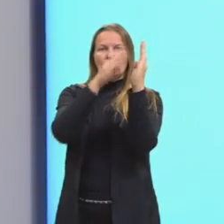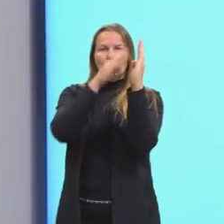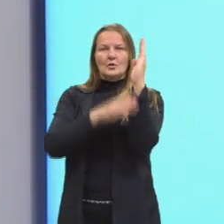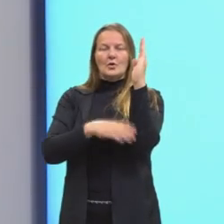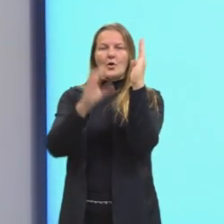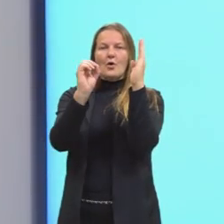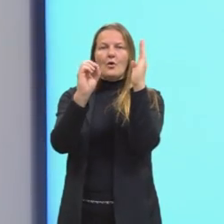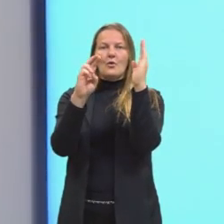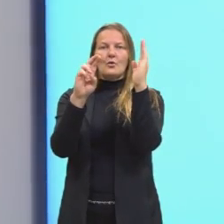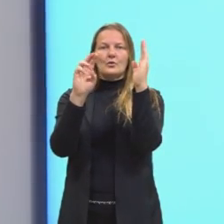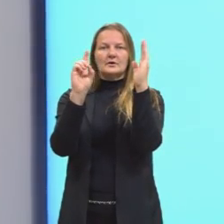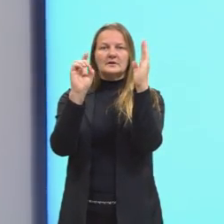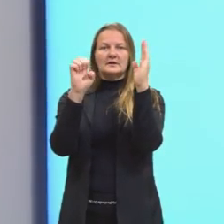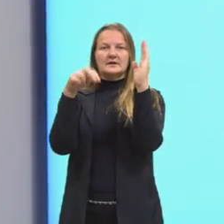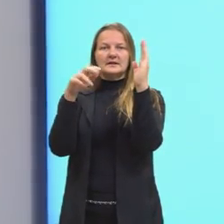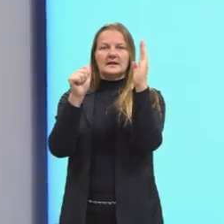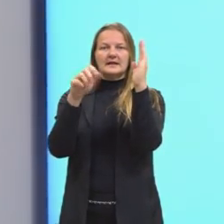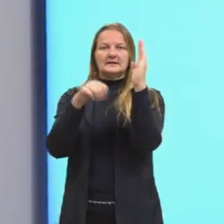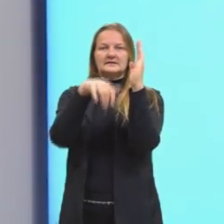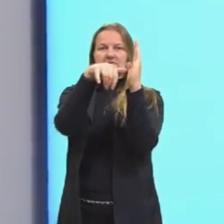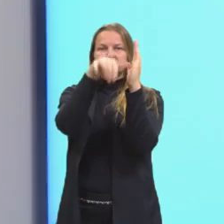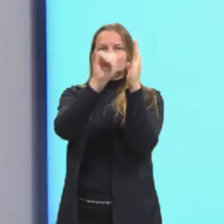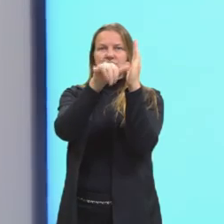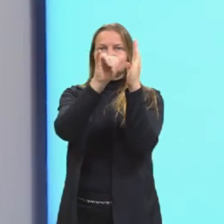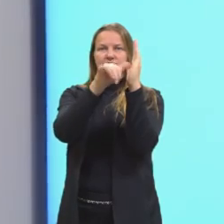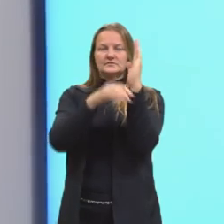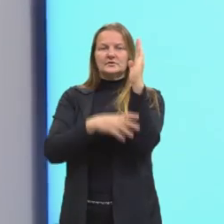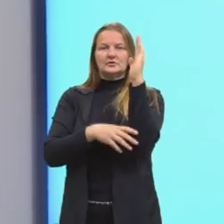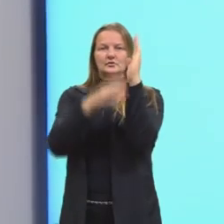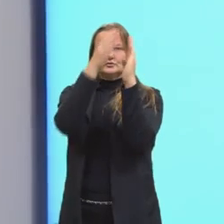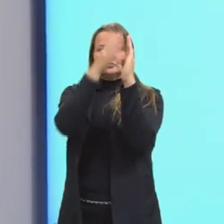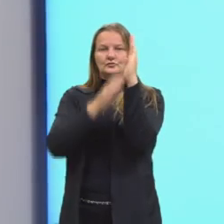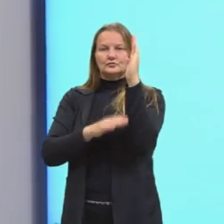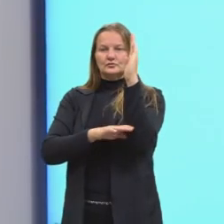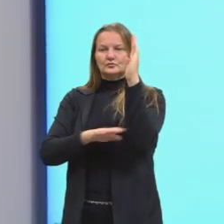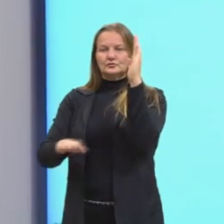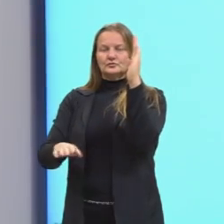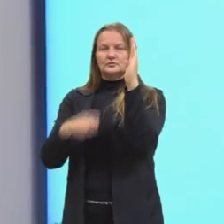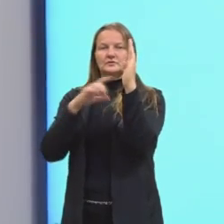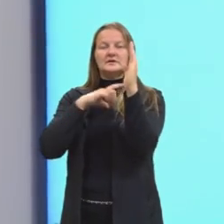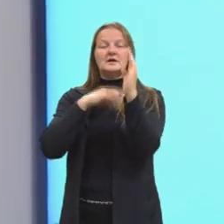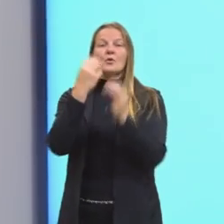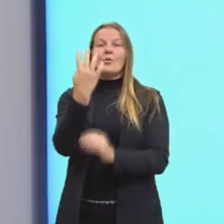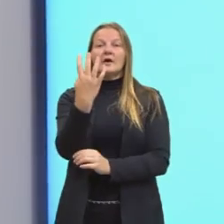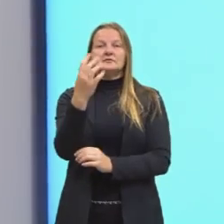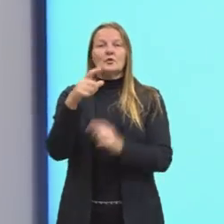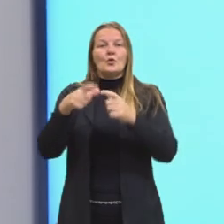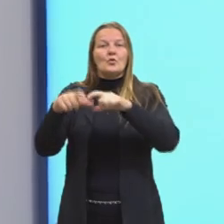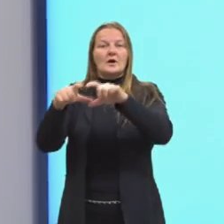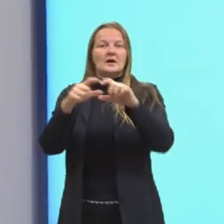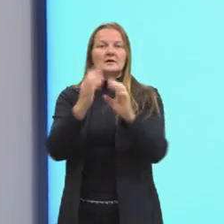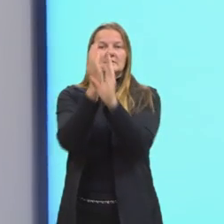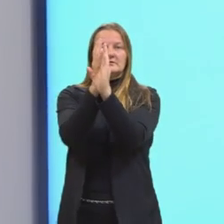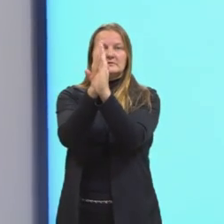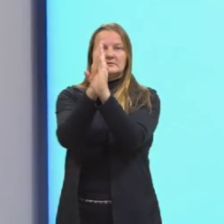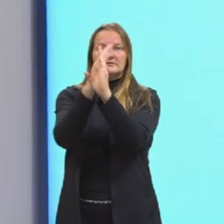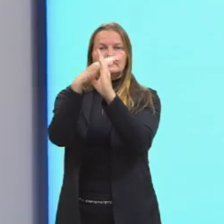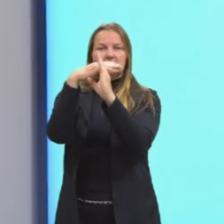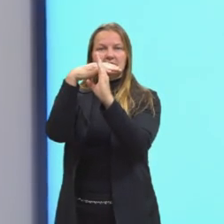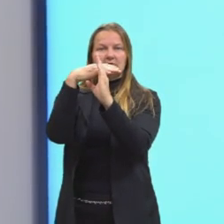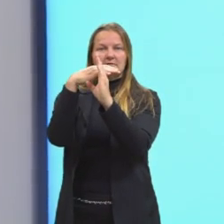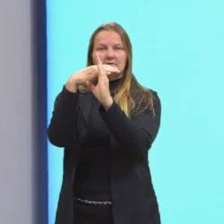ordenadas. Os eixos, eles dividem o plano em quatro regiões, que são chamadas então de